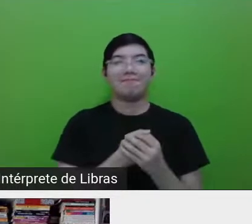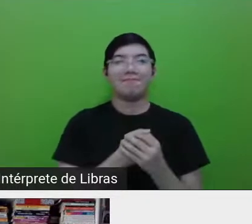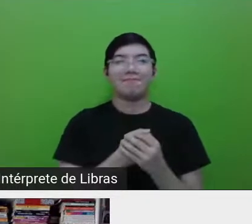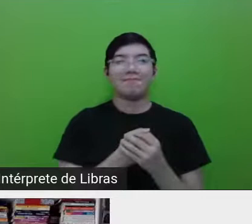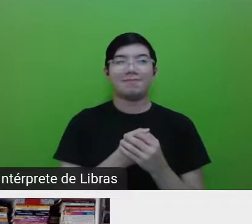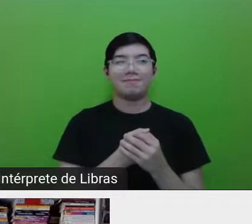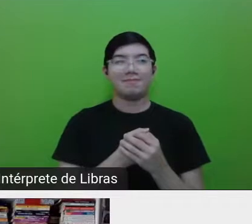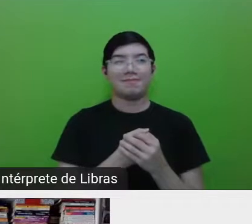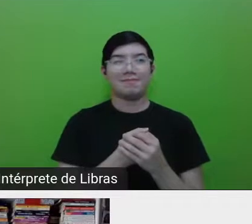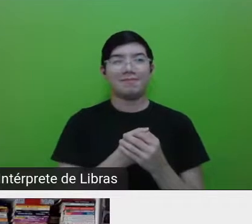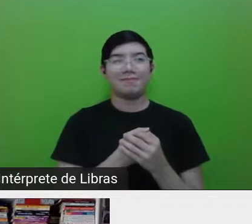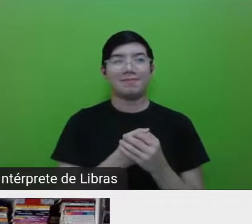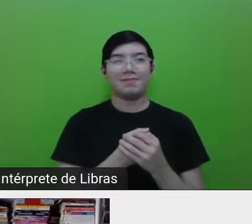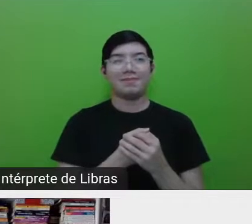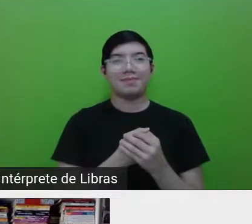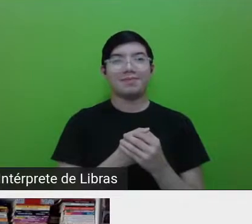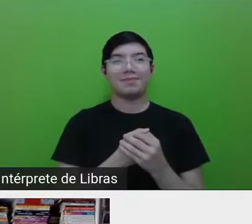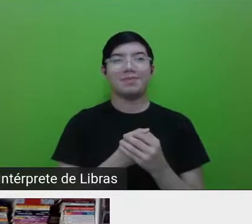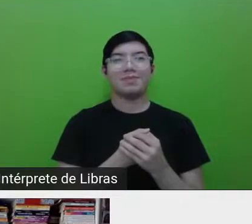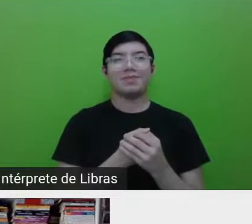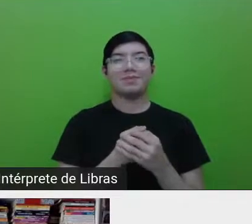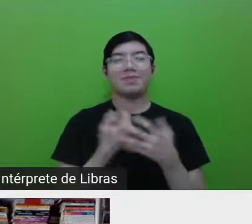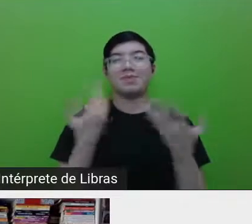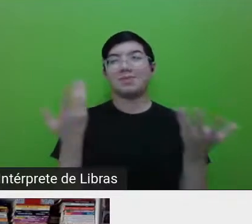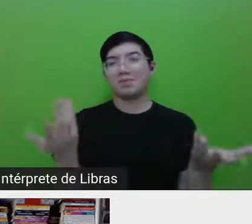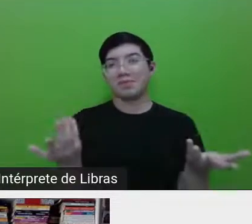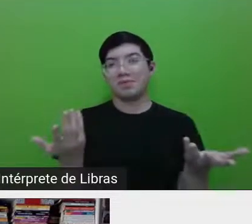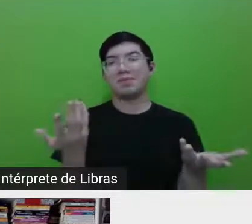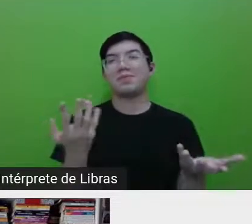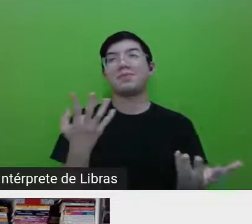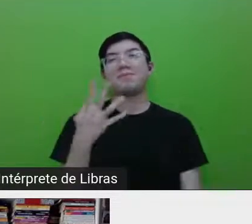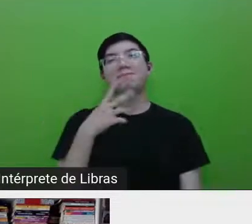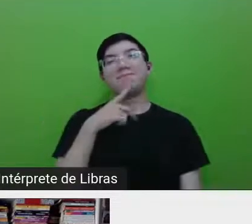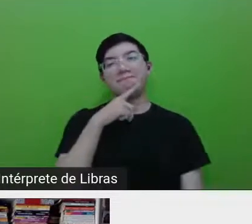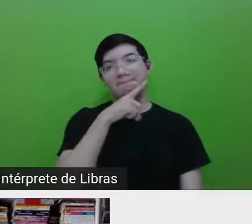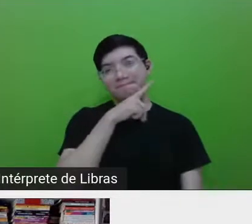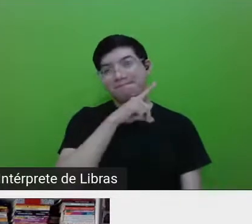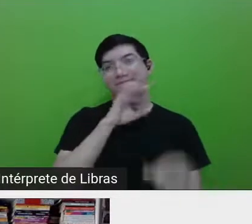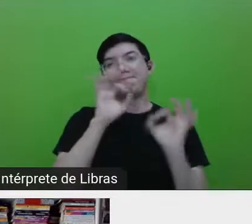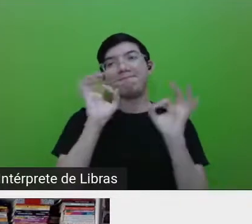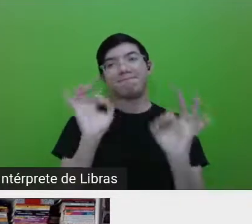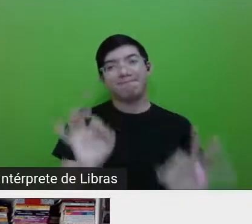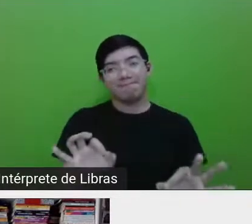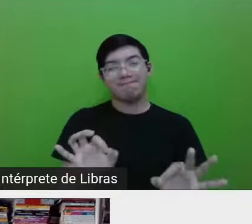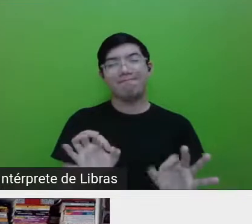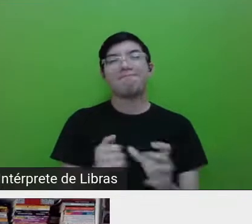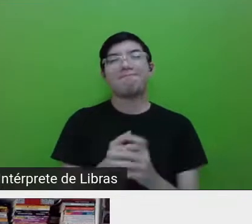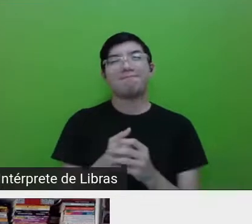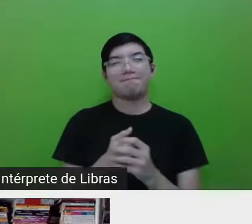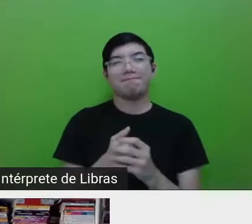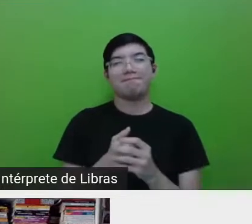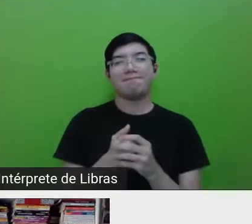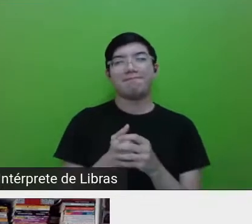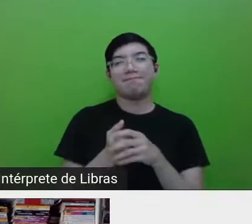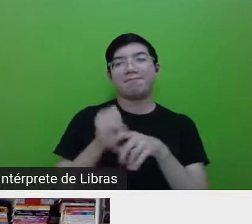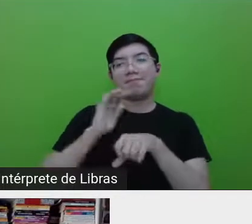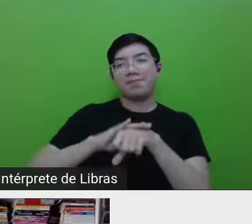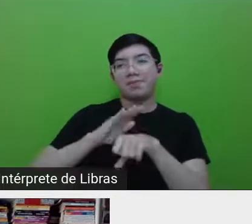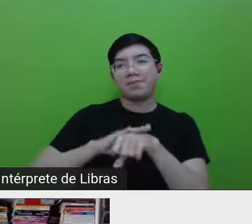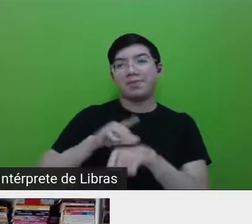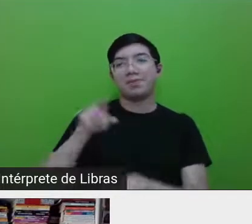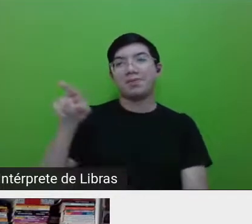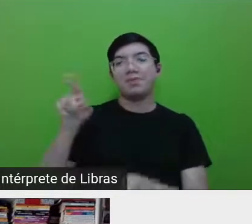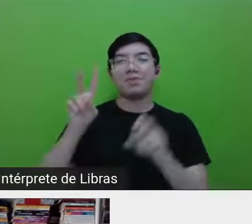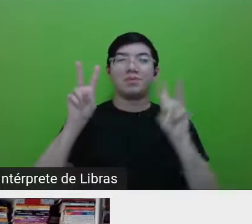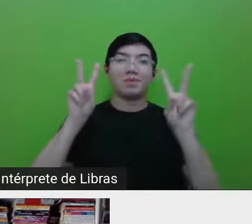o óculos, motivos óbvios que eu falei até aqui, é que Leila também tem propriedade para falar sobre maternidade, pois ela